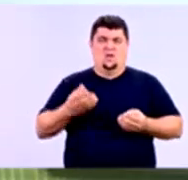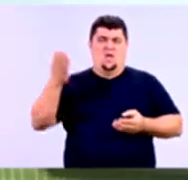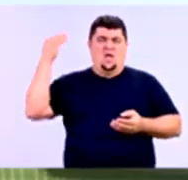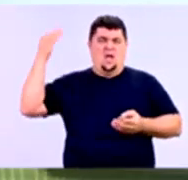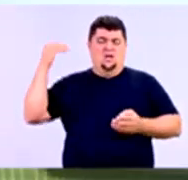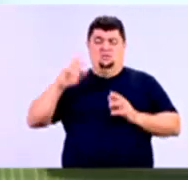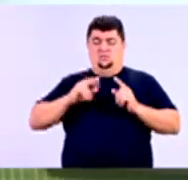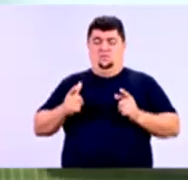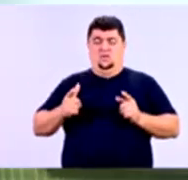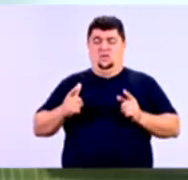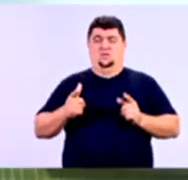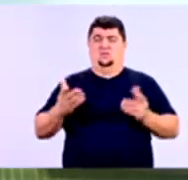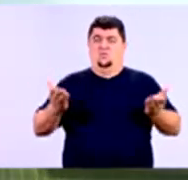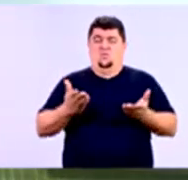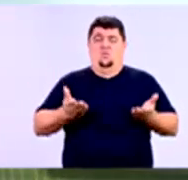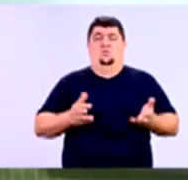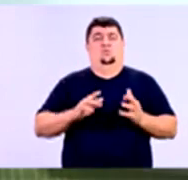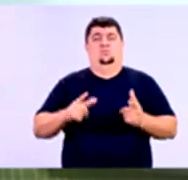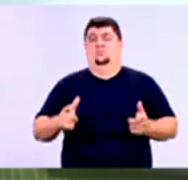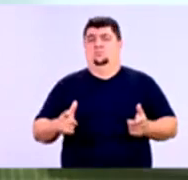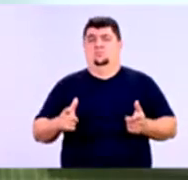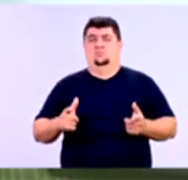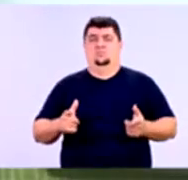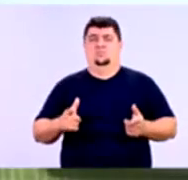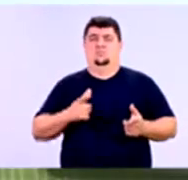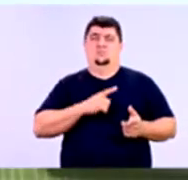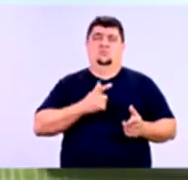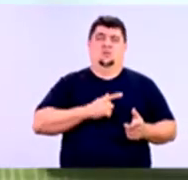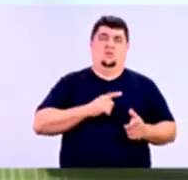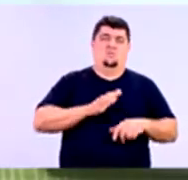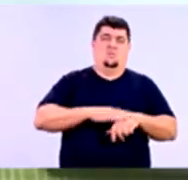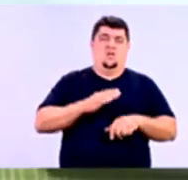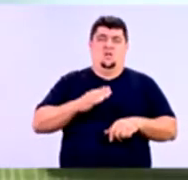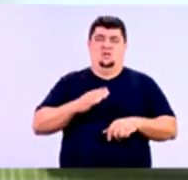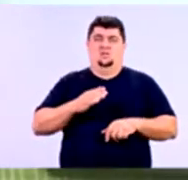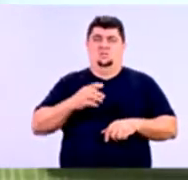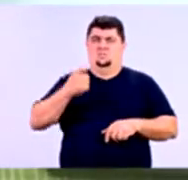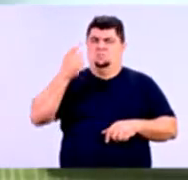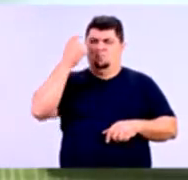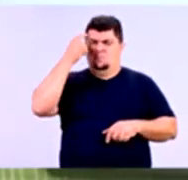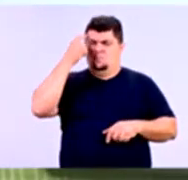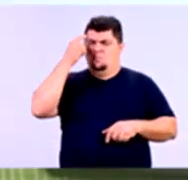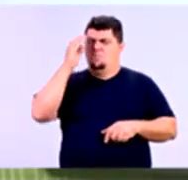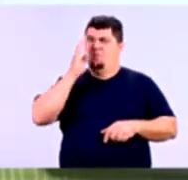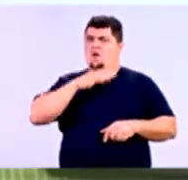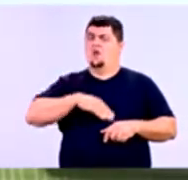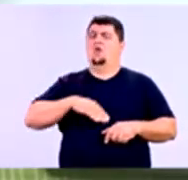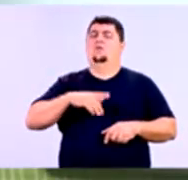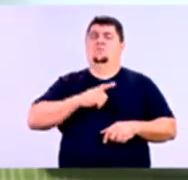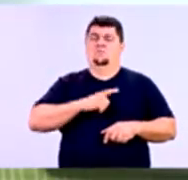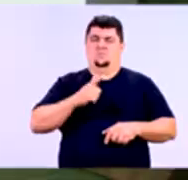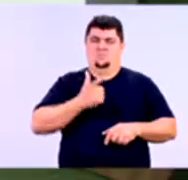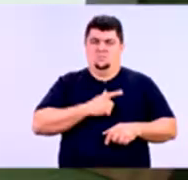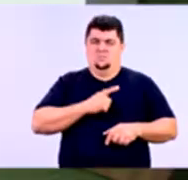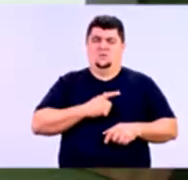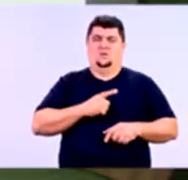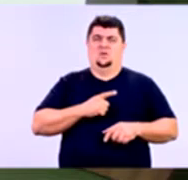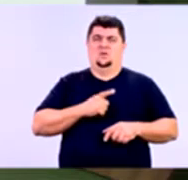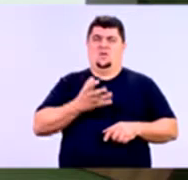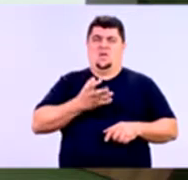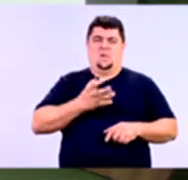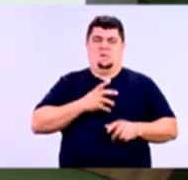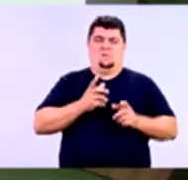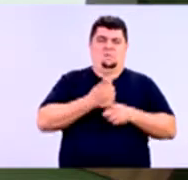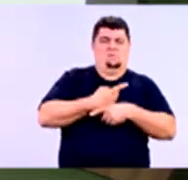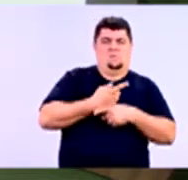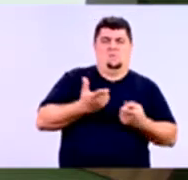mais credibilidade e tal, tenha mudado. Hoje em dia tem mais gente com má intenção, querendo... A moralidade mudou, as pessoas estão mais dispostas a